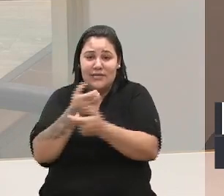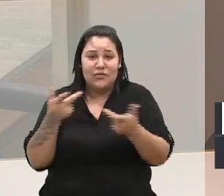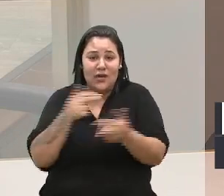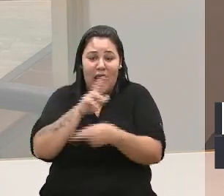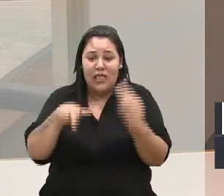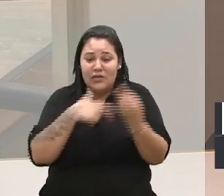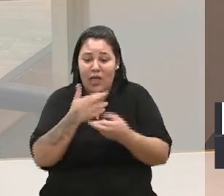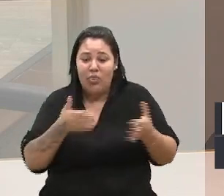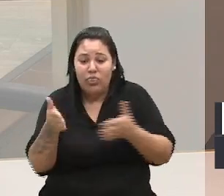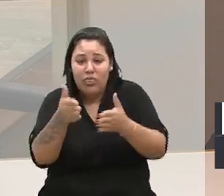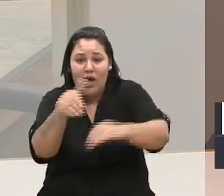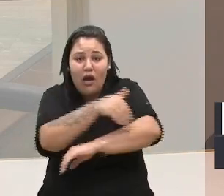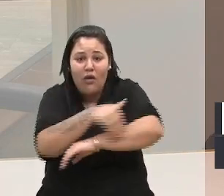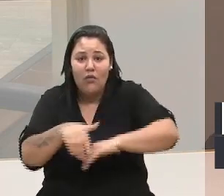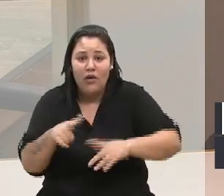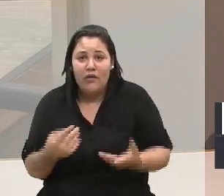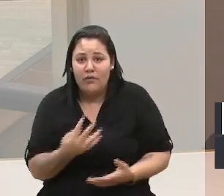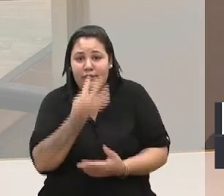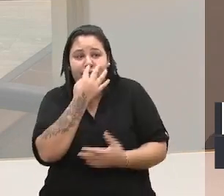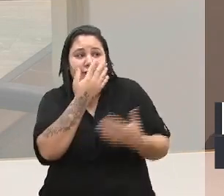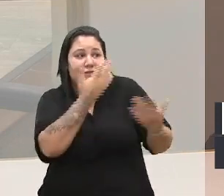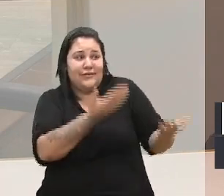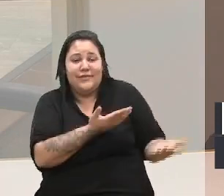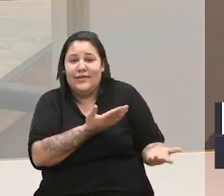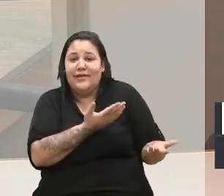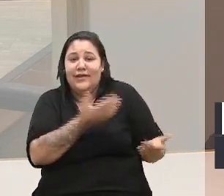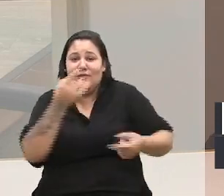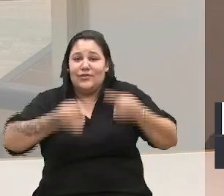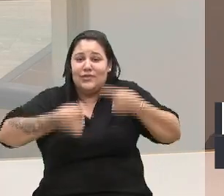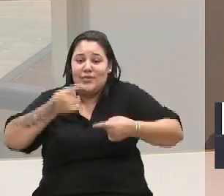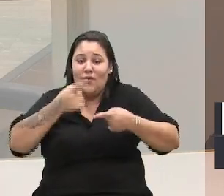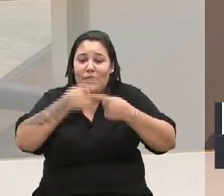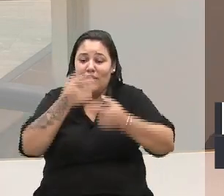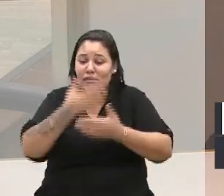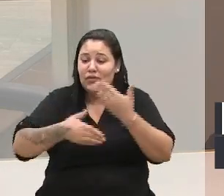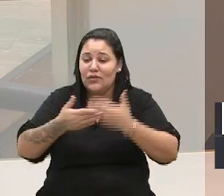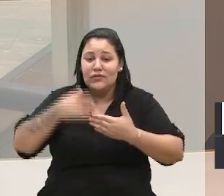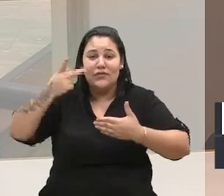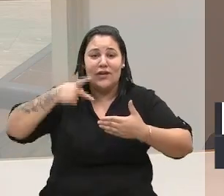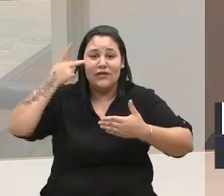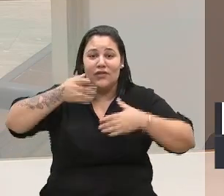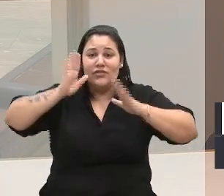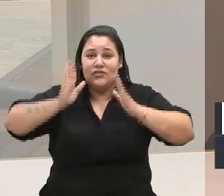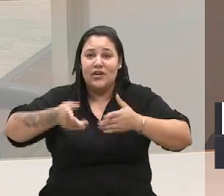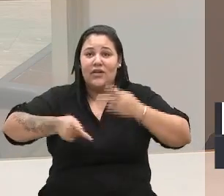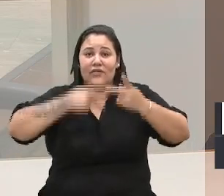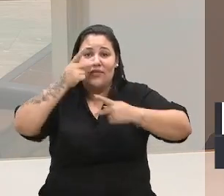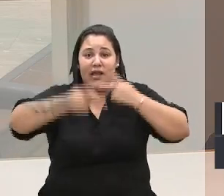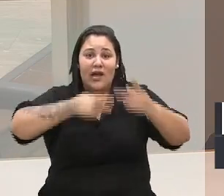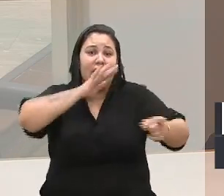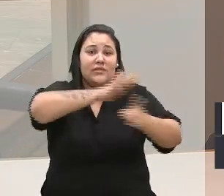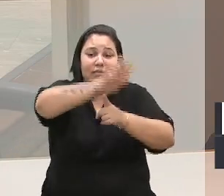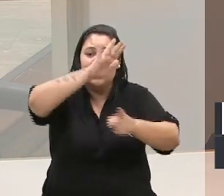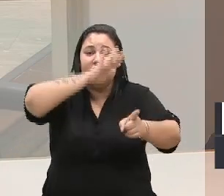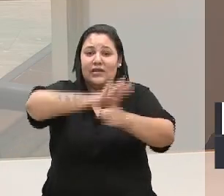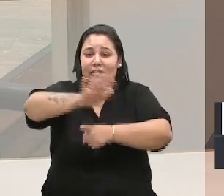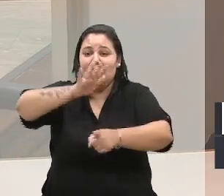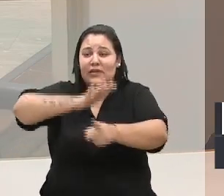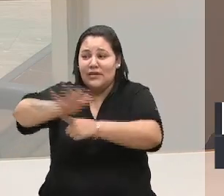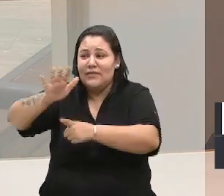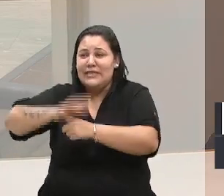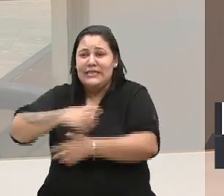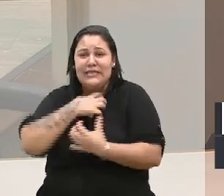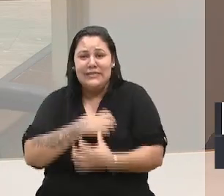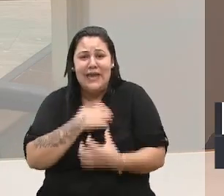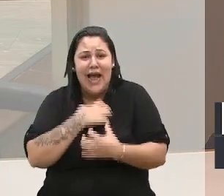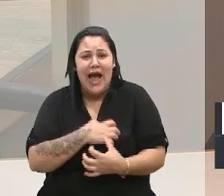me impressiona o debate acalorado, porque todos os vereadores aqui já trouxeram suas manifestações, sua indignação